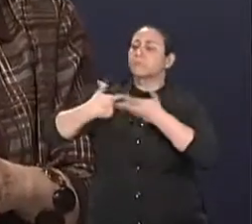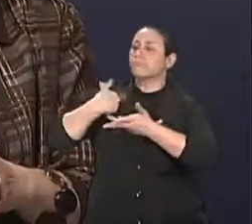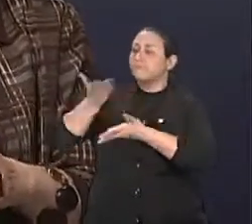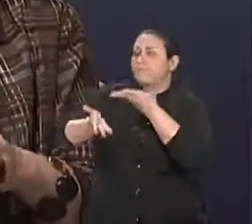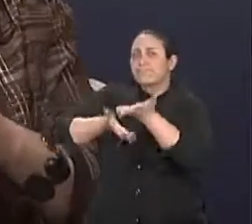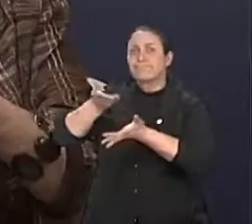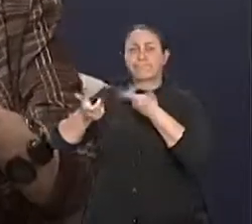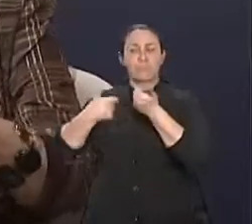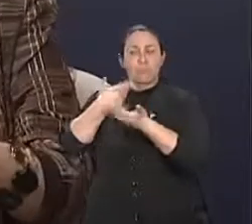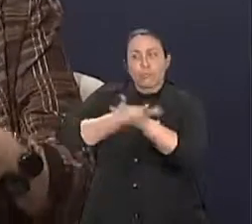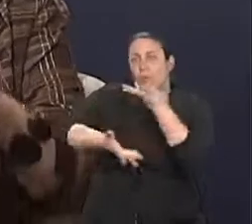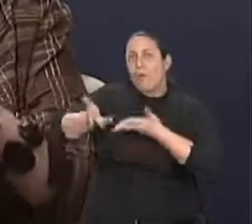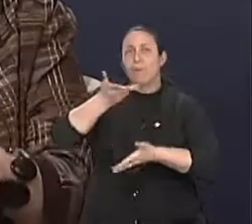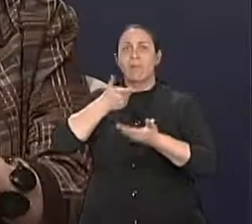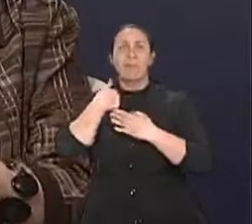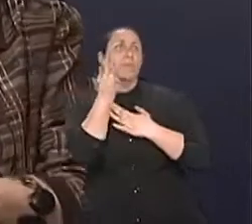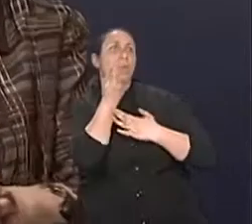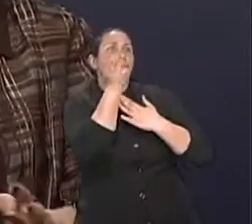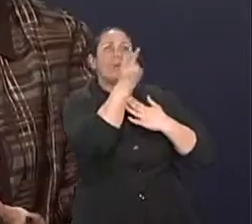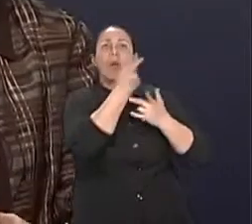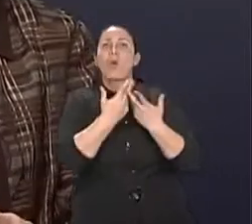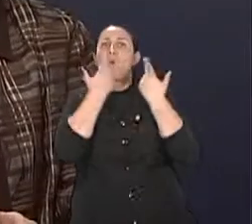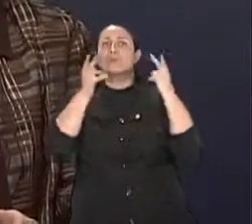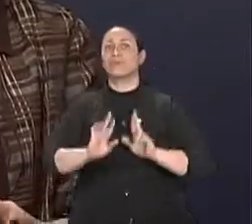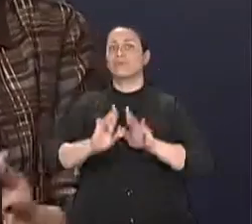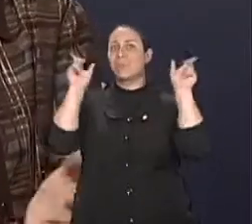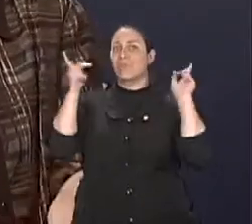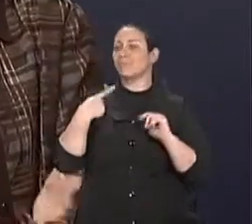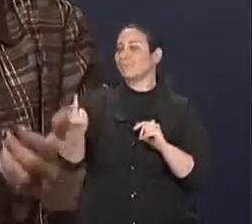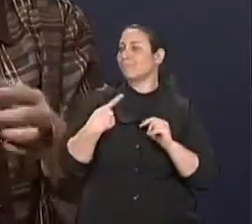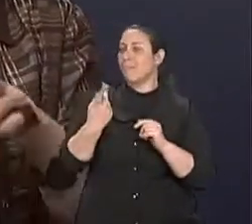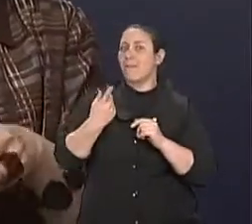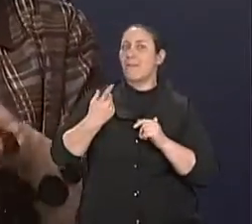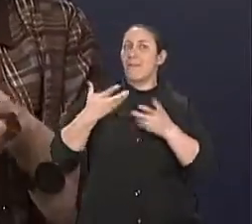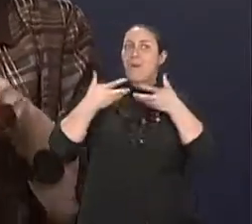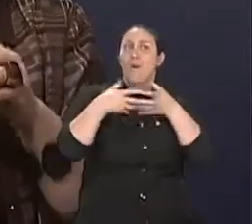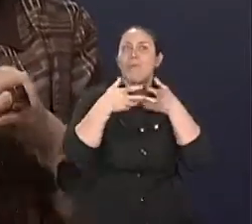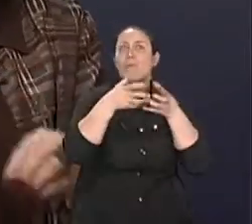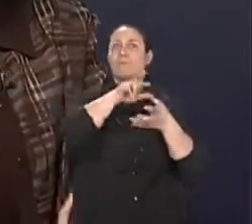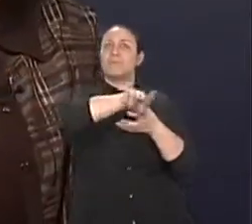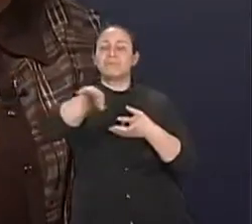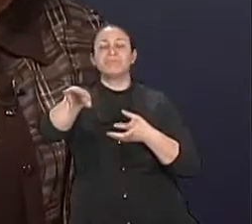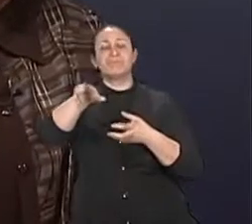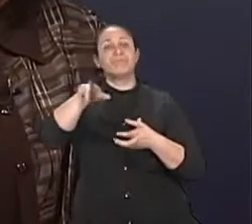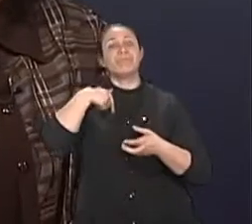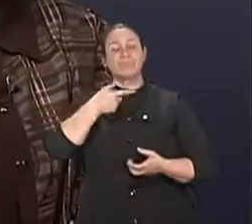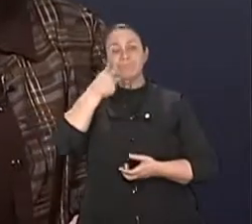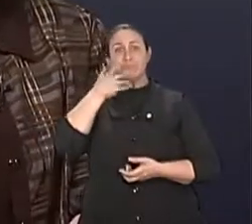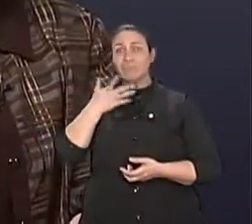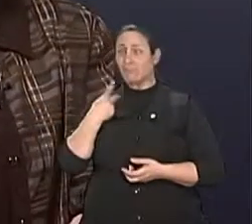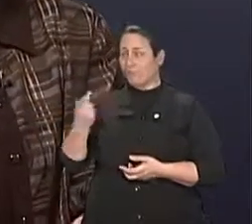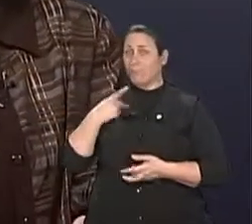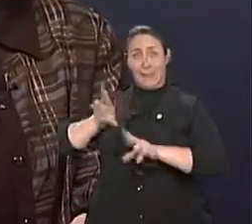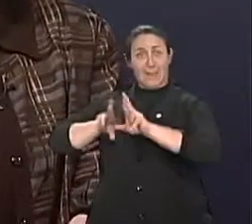mudar, procurar coisas pra investir na relação... Quando eu digo investir na relação, eu